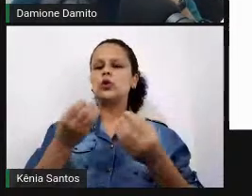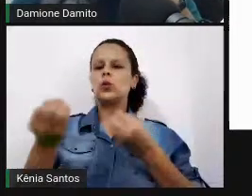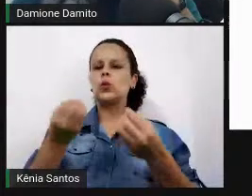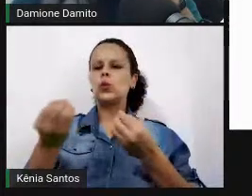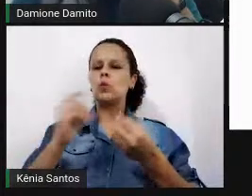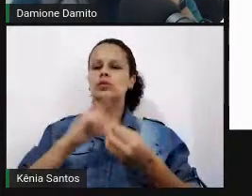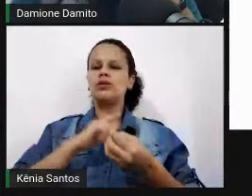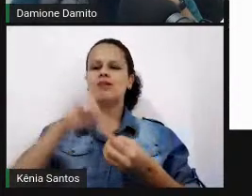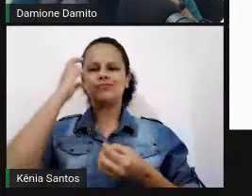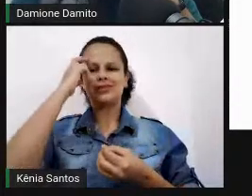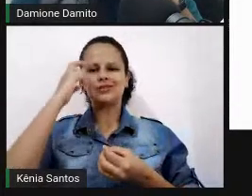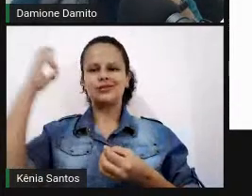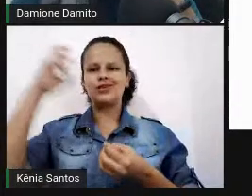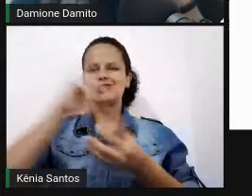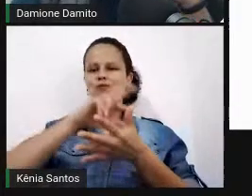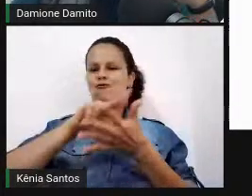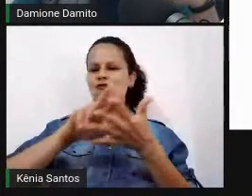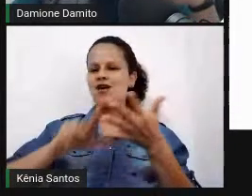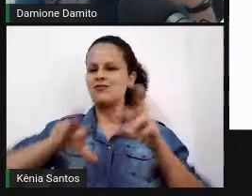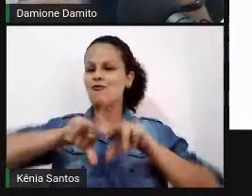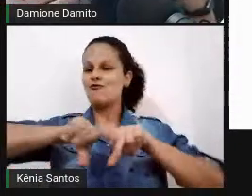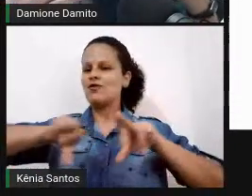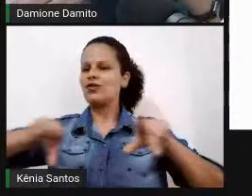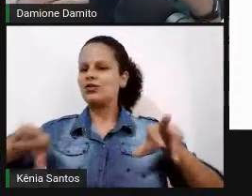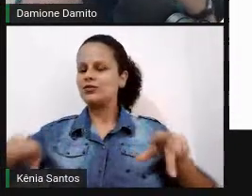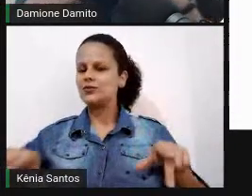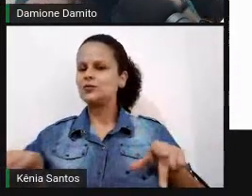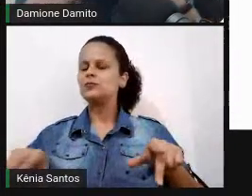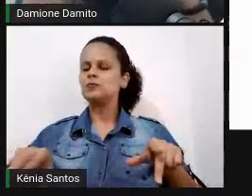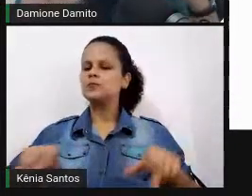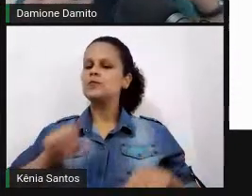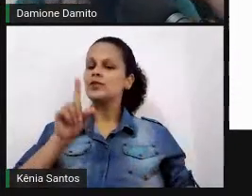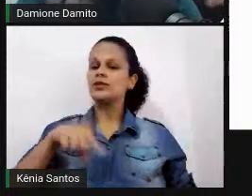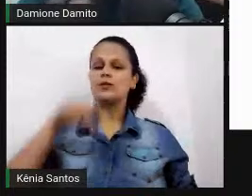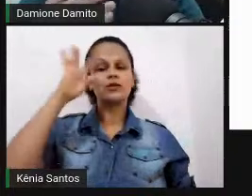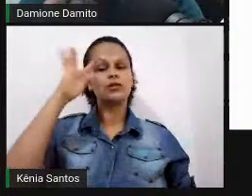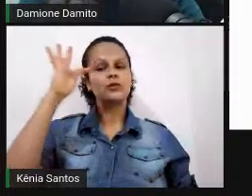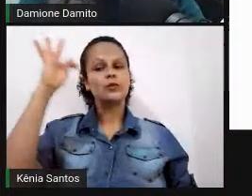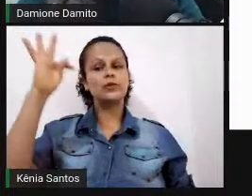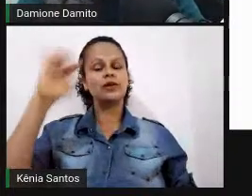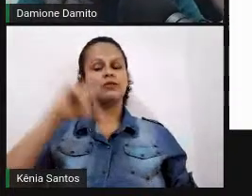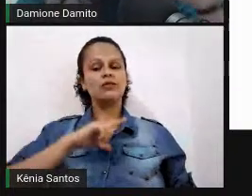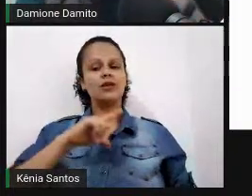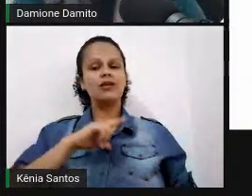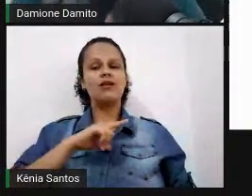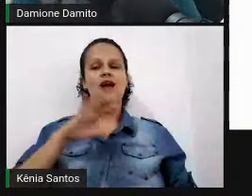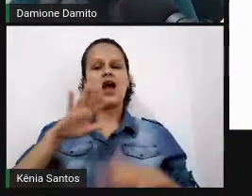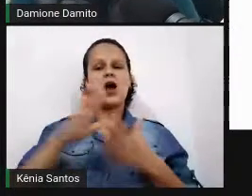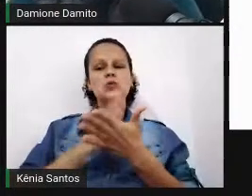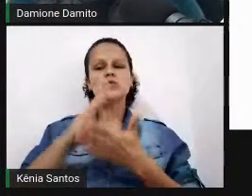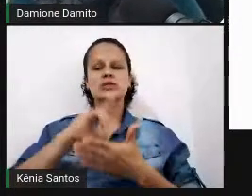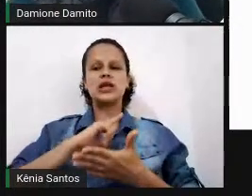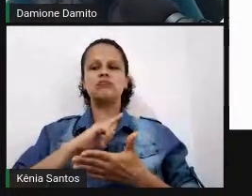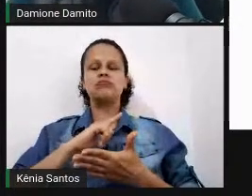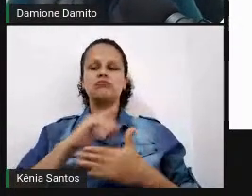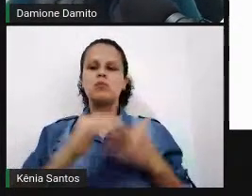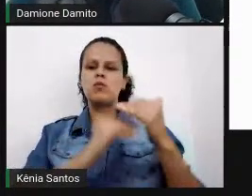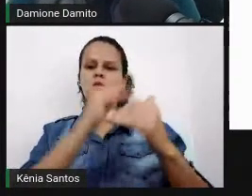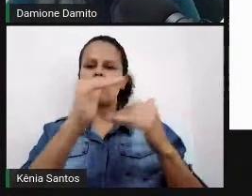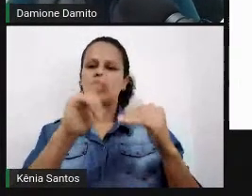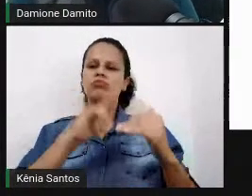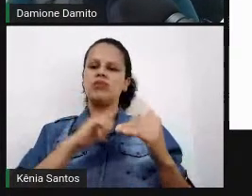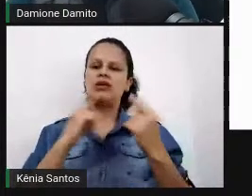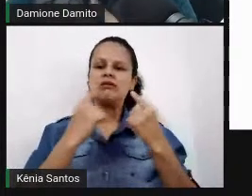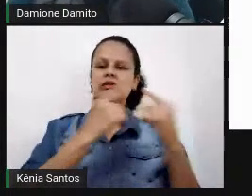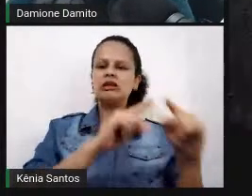inteligências, e é interessante que são teorias que são construídas, que são criticadas, e assim é a educação, né,